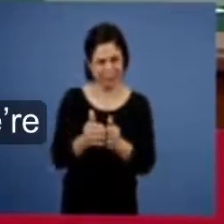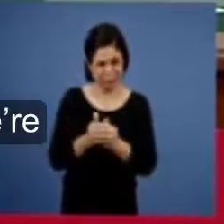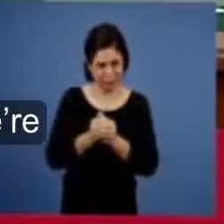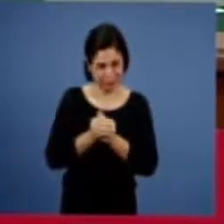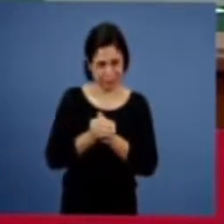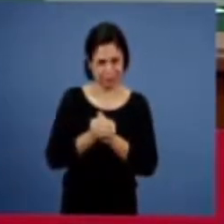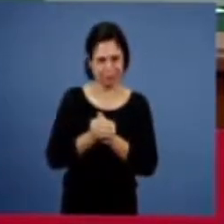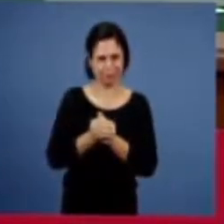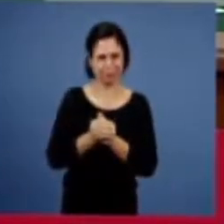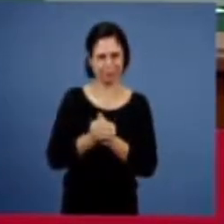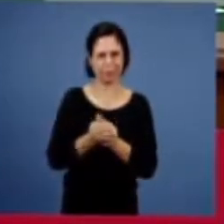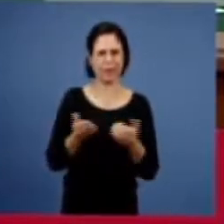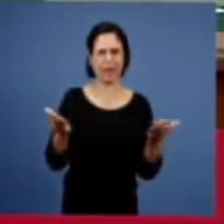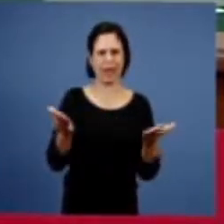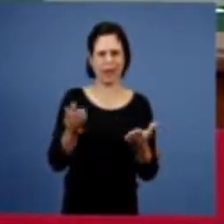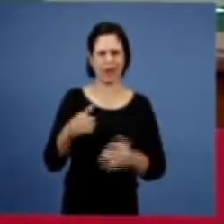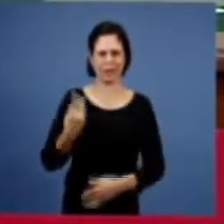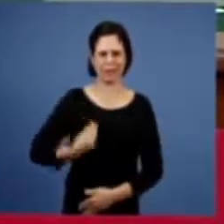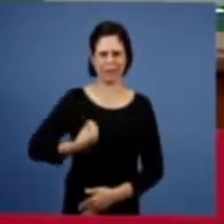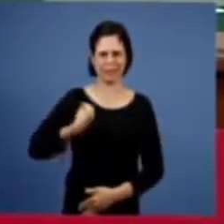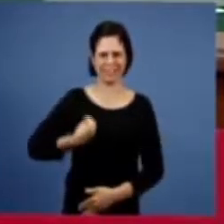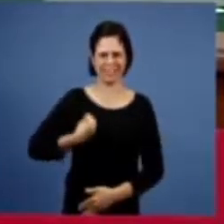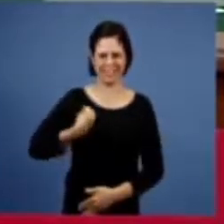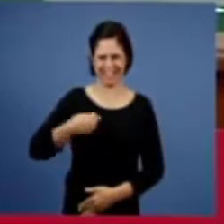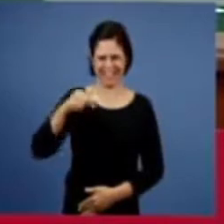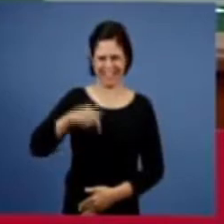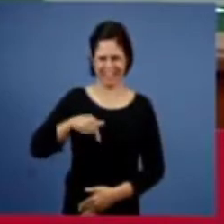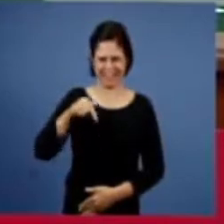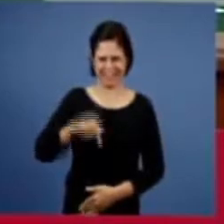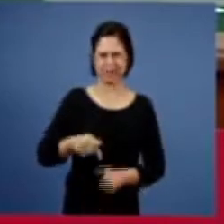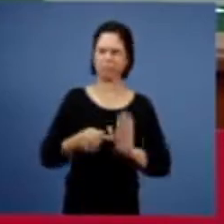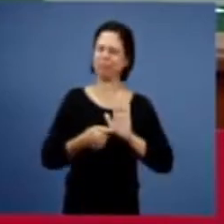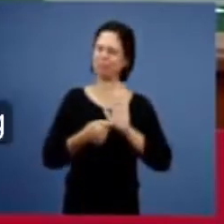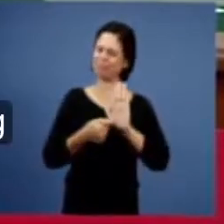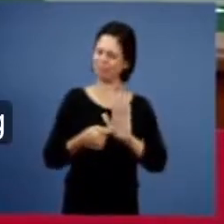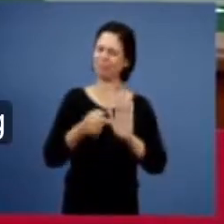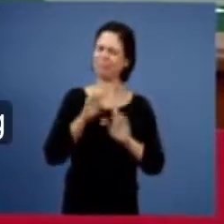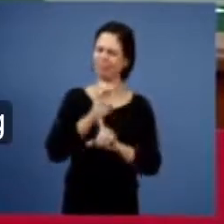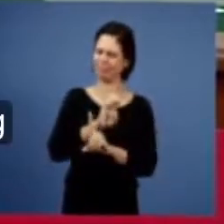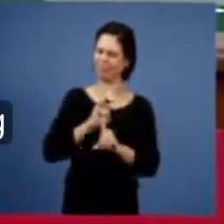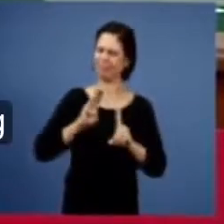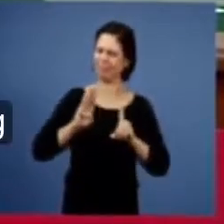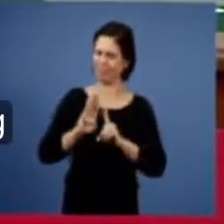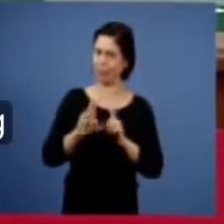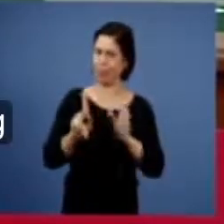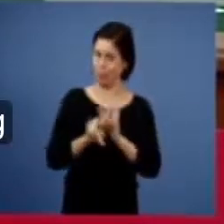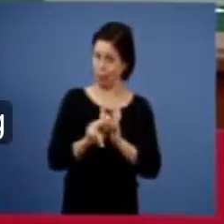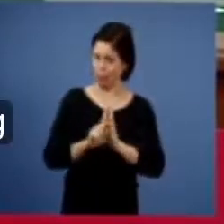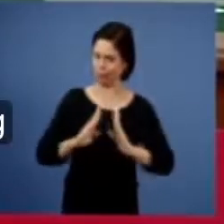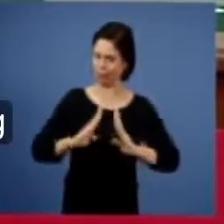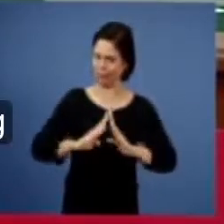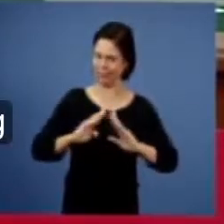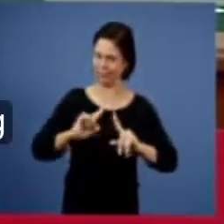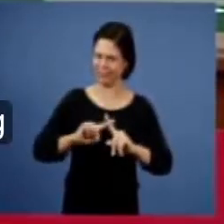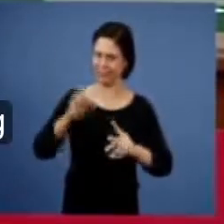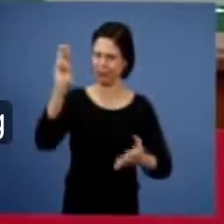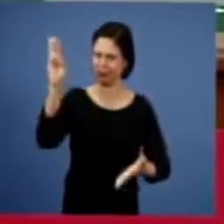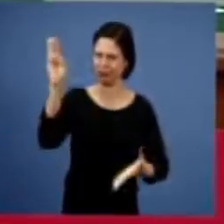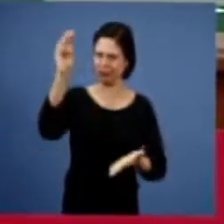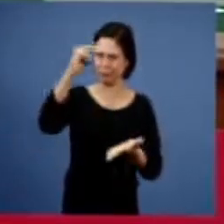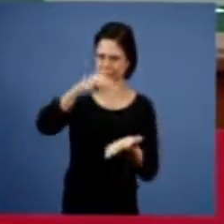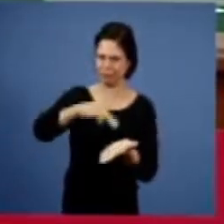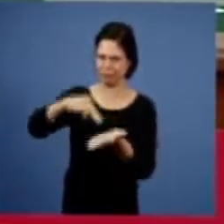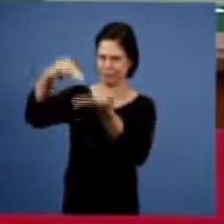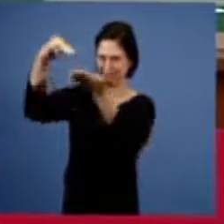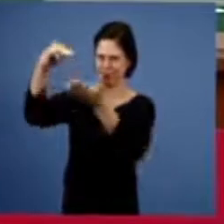Irmãos, nós estamos aqui para transmitir a Escola Bíblica Dominical da Igreja Cristã Maranata. Estamos